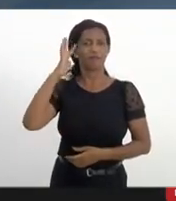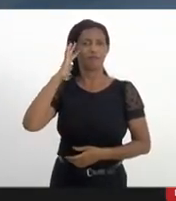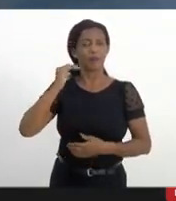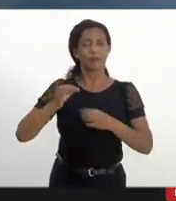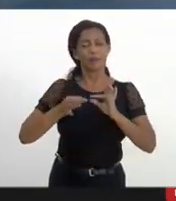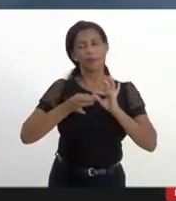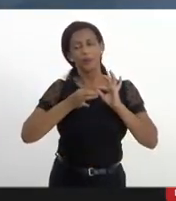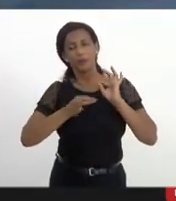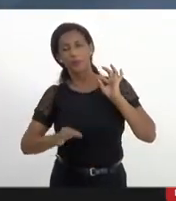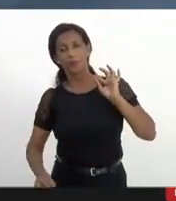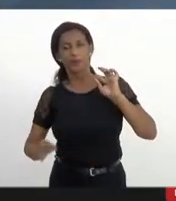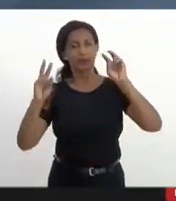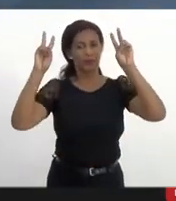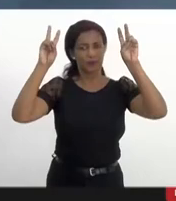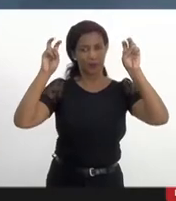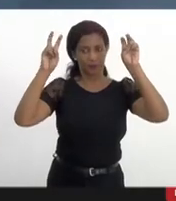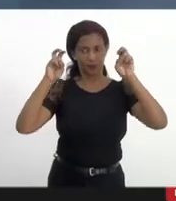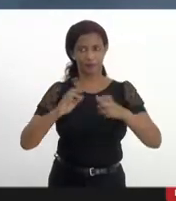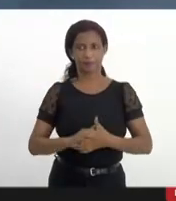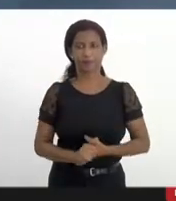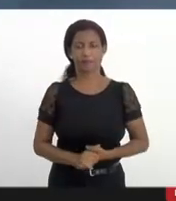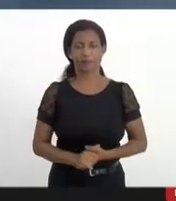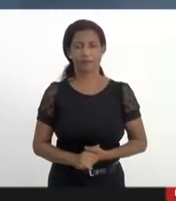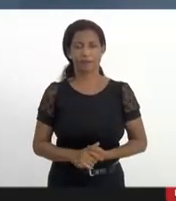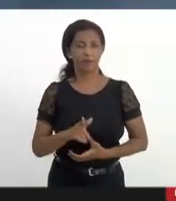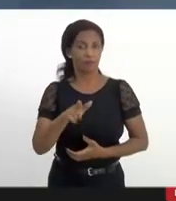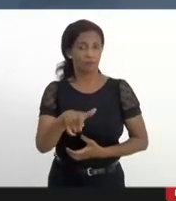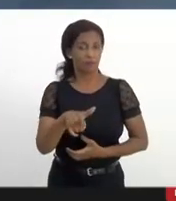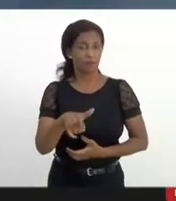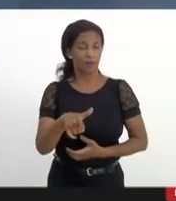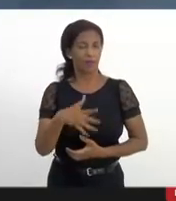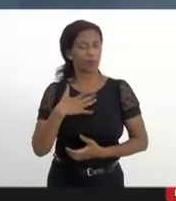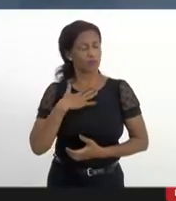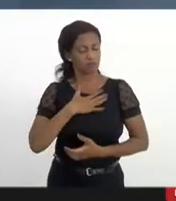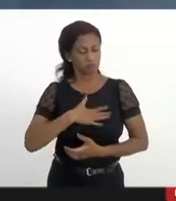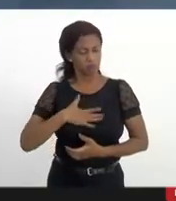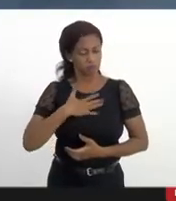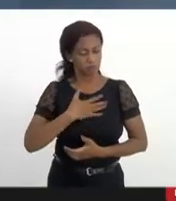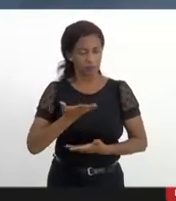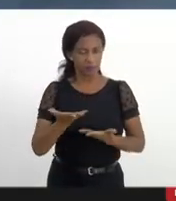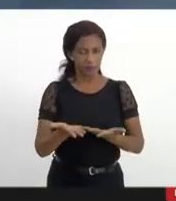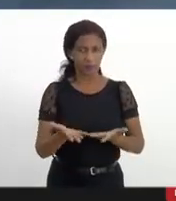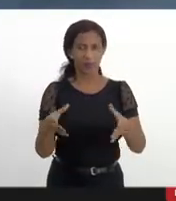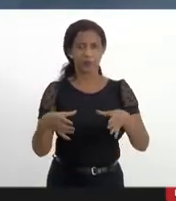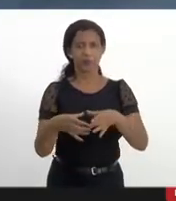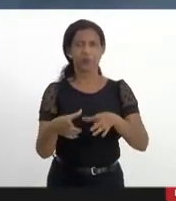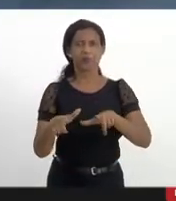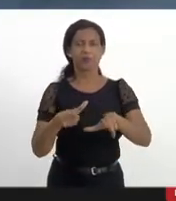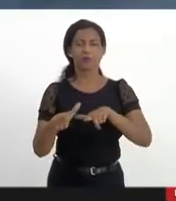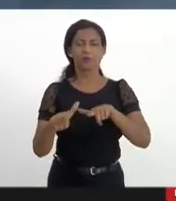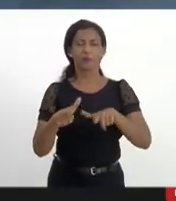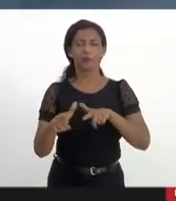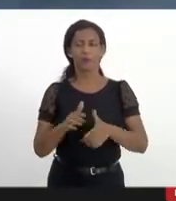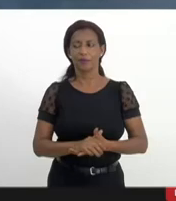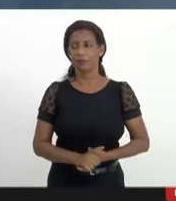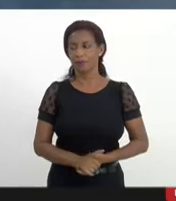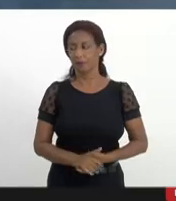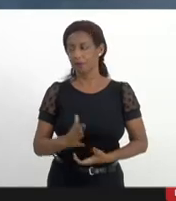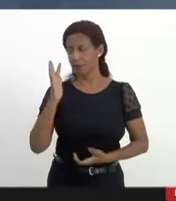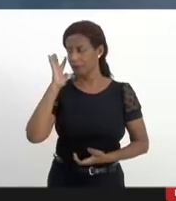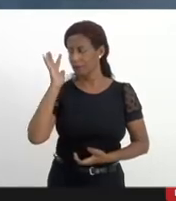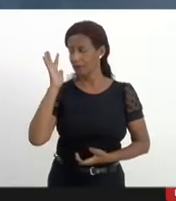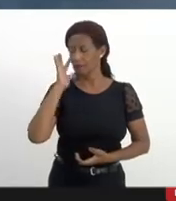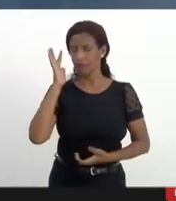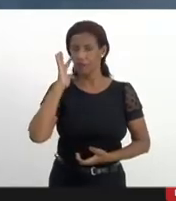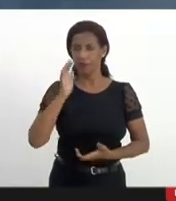alongada sobre os temas. Então, é muito prestígio recebê-lo aqui nesse nosso grupo de trabalho para refletir